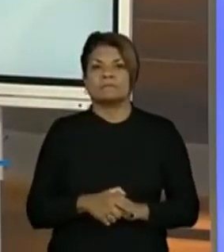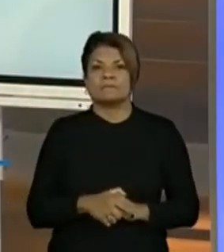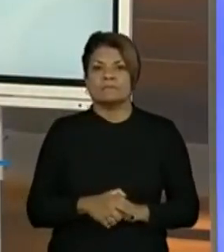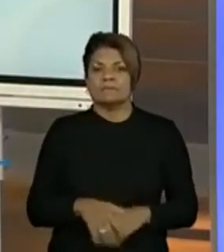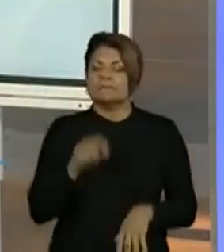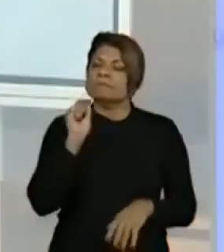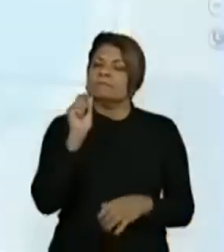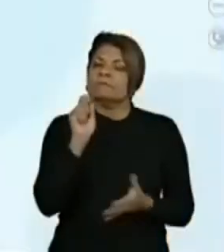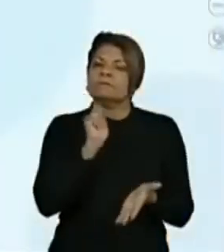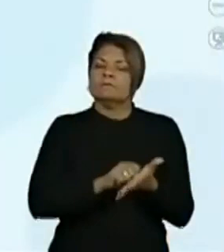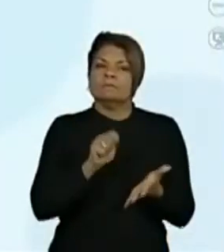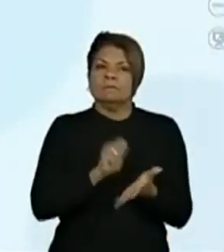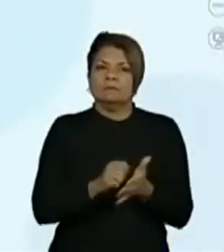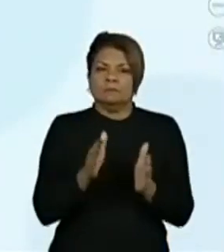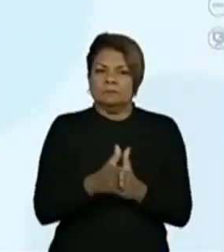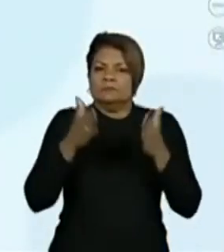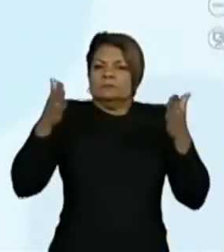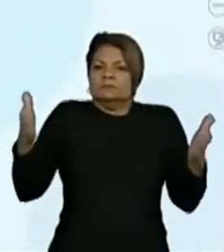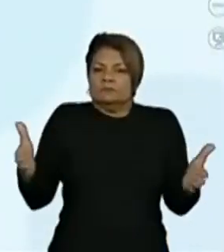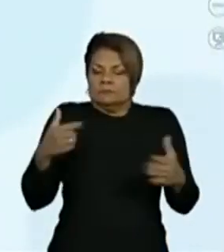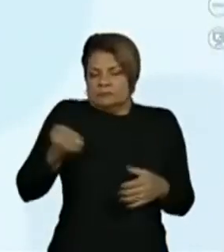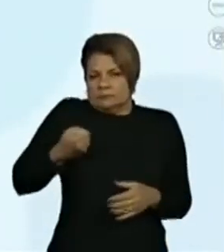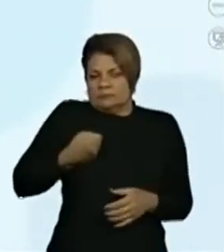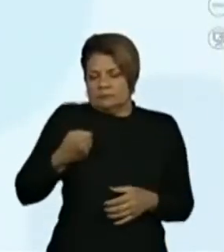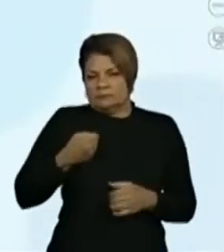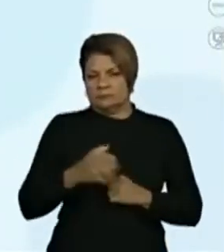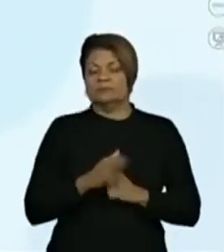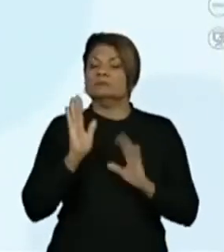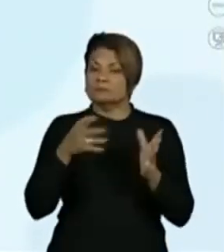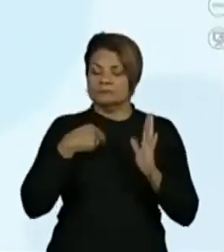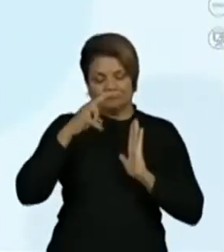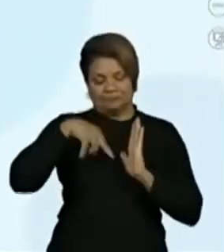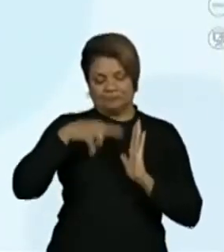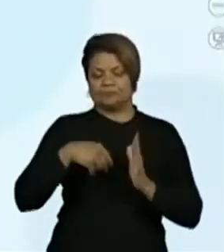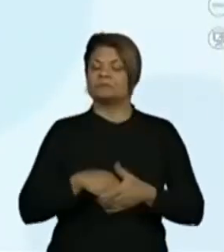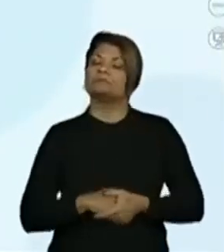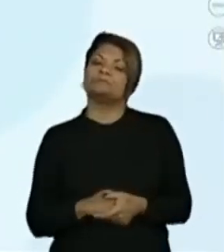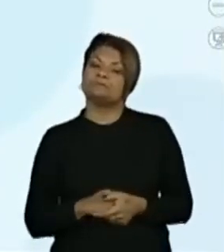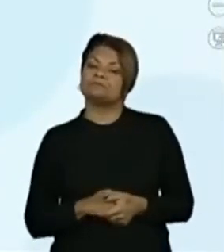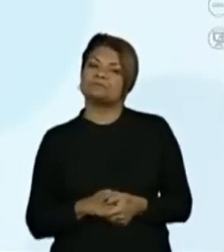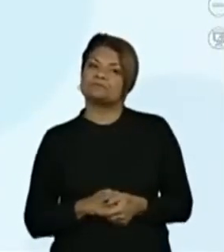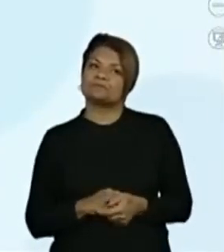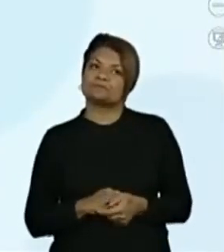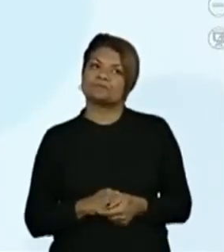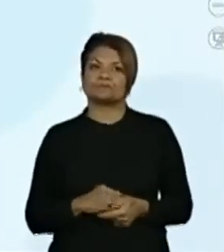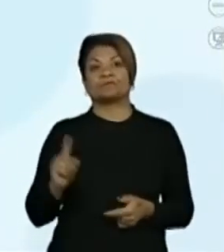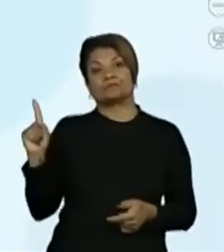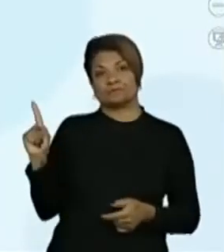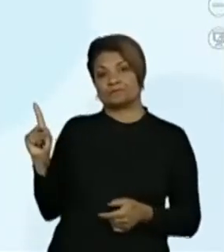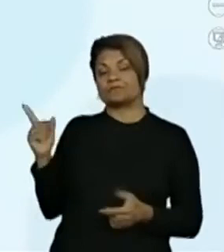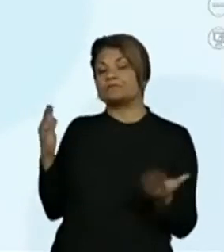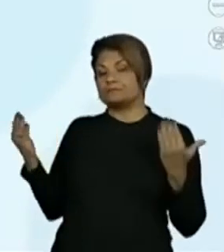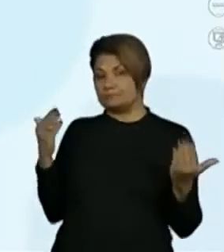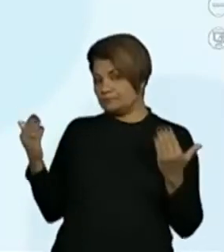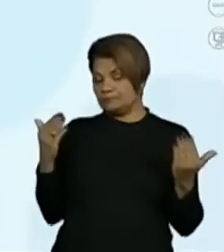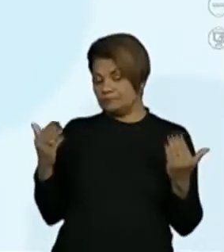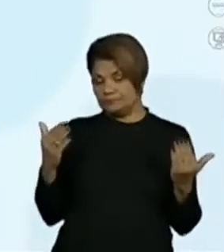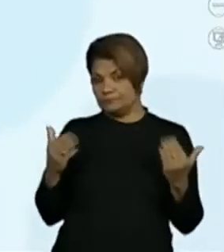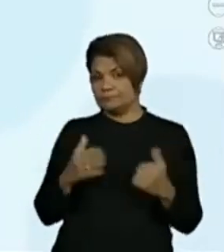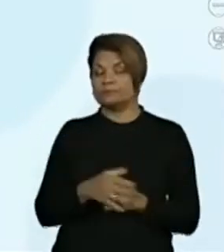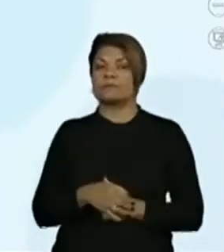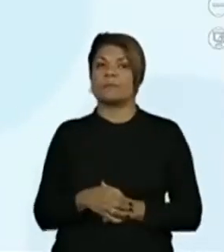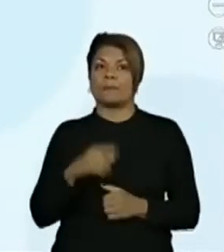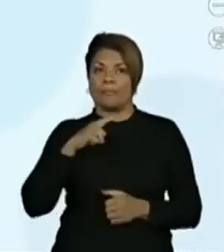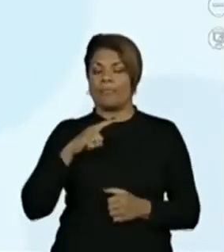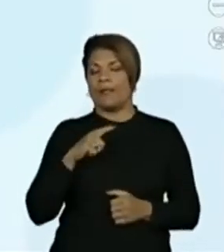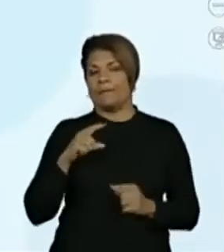Quem escreveu o maior número? Desses que a gente já fez a leitura. Vamos registrar? Mas para isso a gente vai comparar. Eu tenho